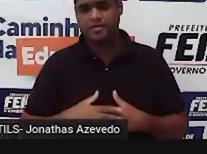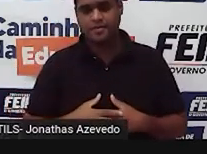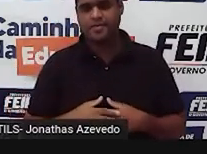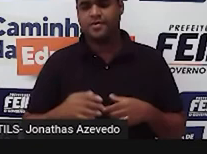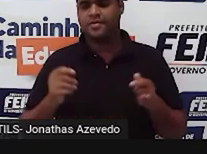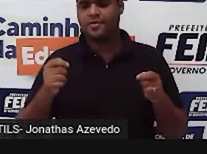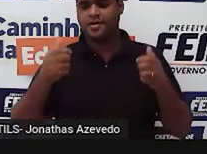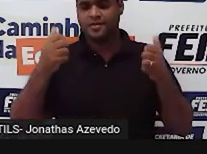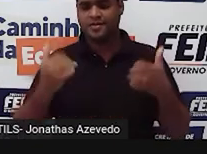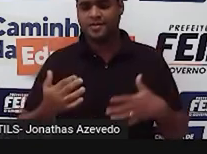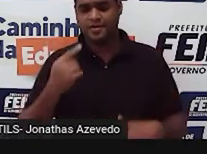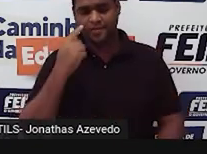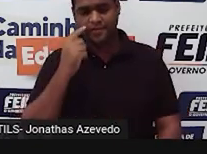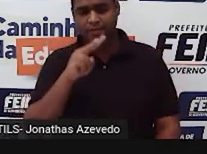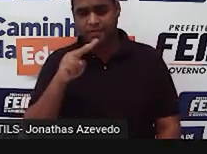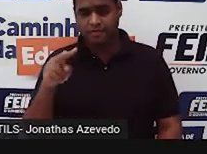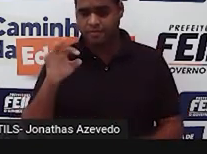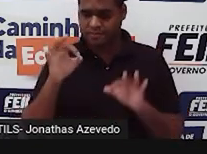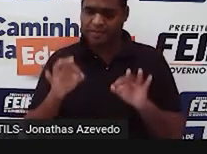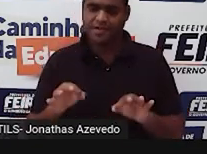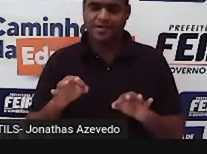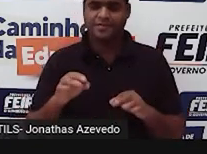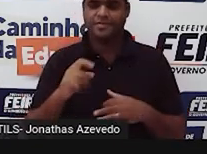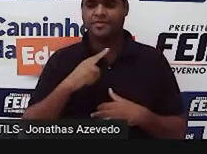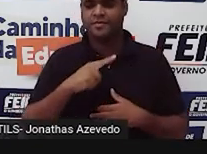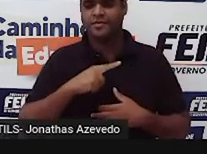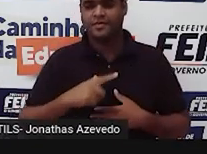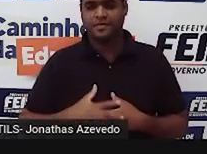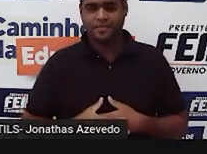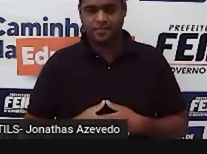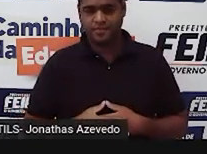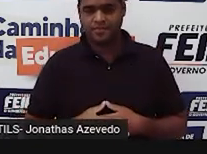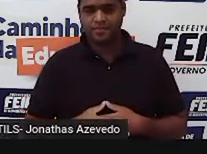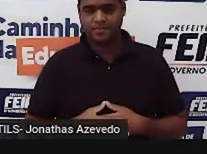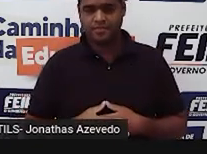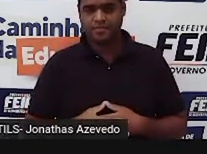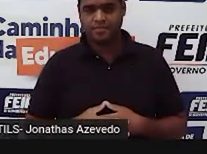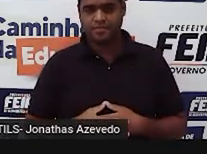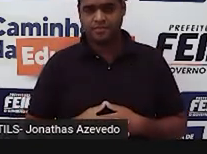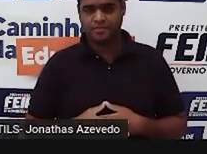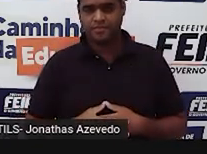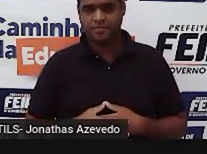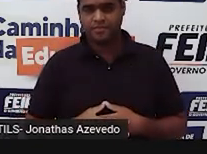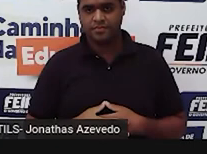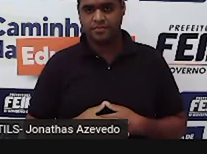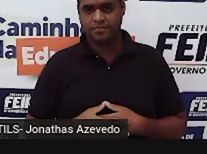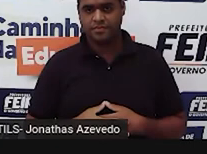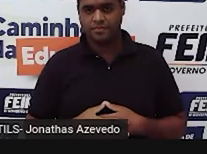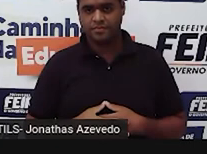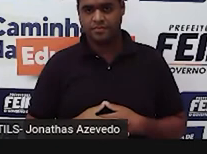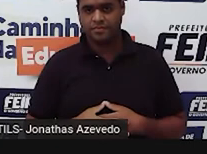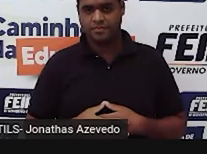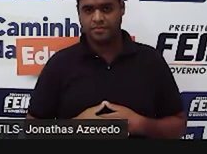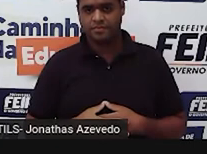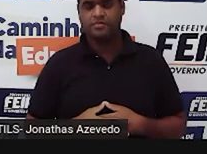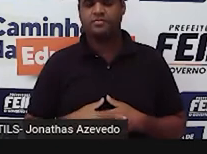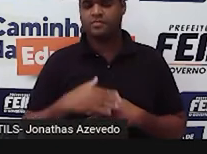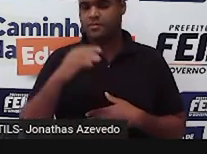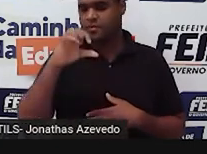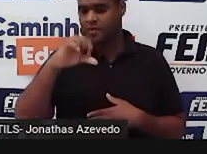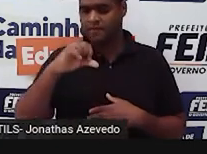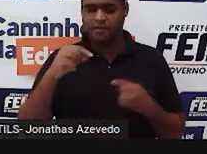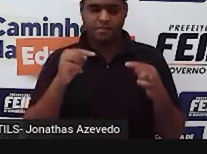viu que não dá certo. Porque 9 não é menor do que 9. 9 é igual a